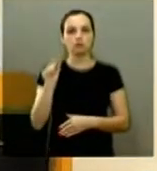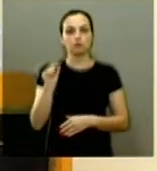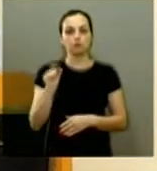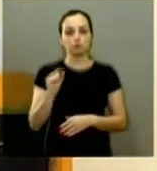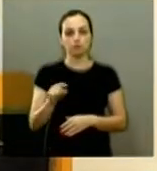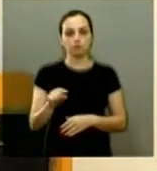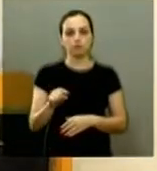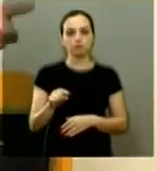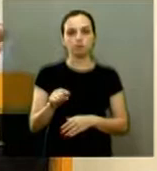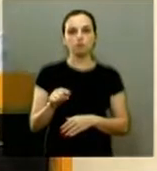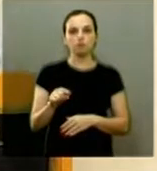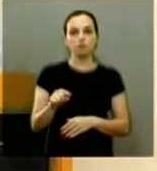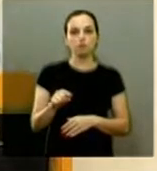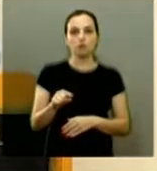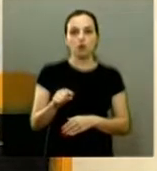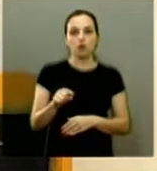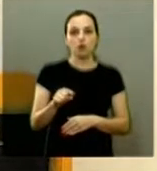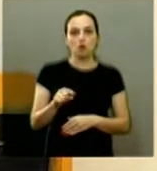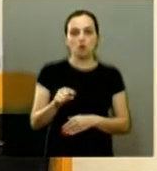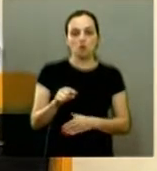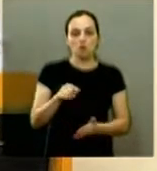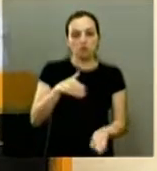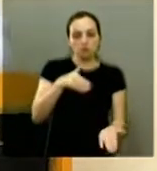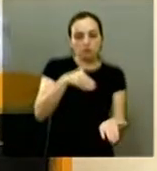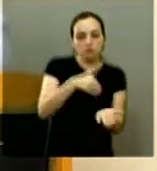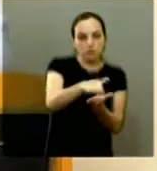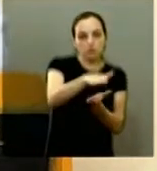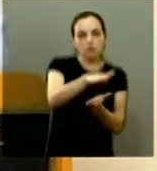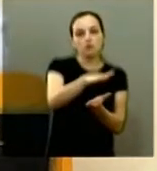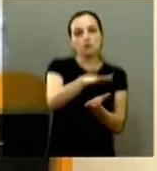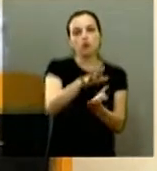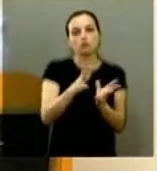uma demissão praticamente em massa naquele momento